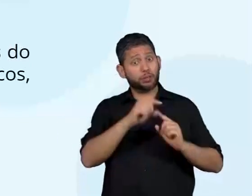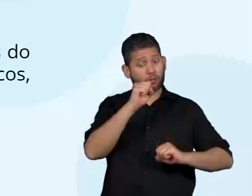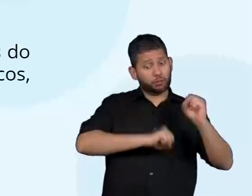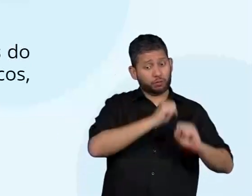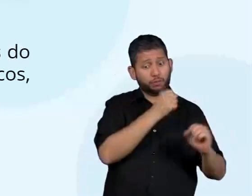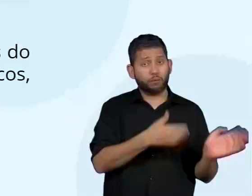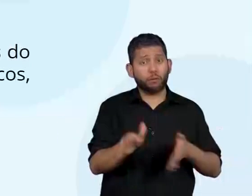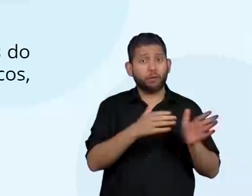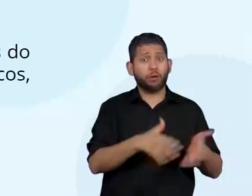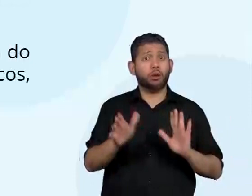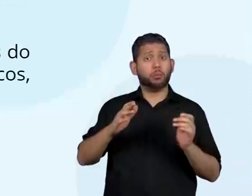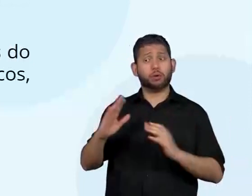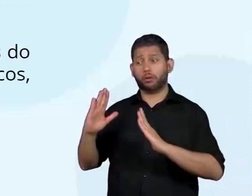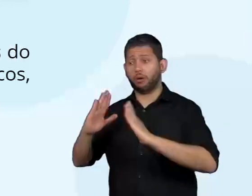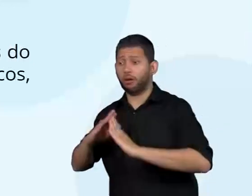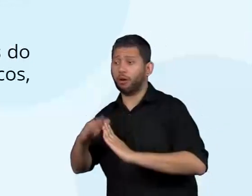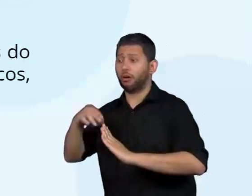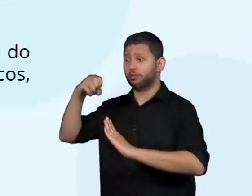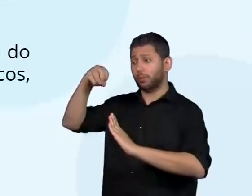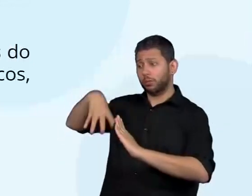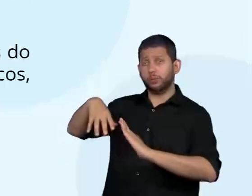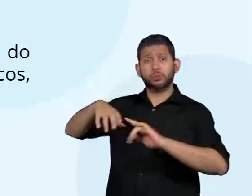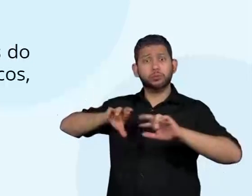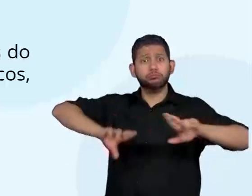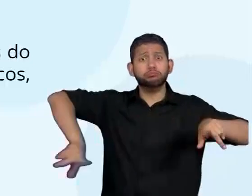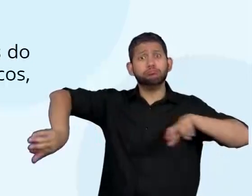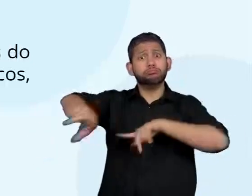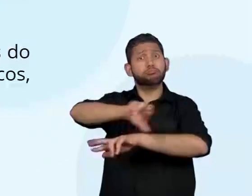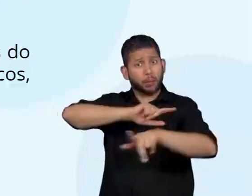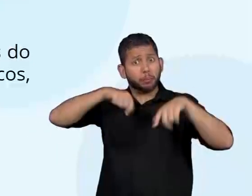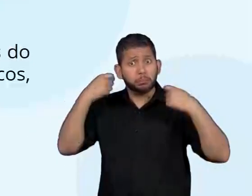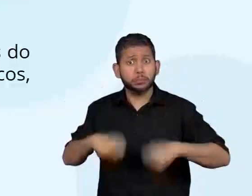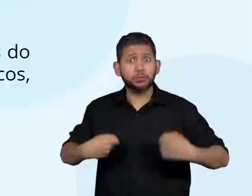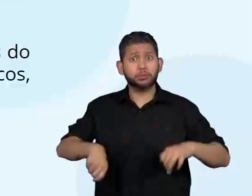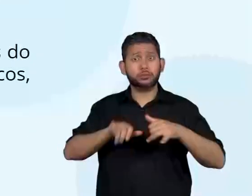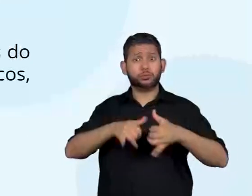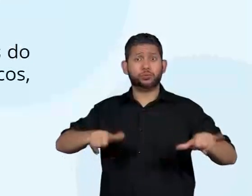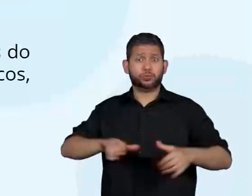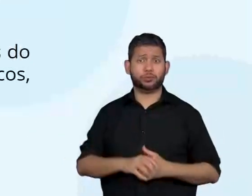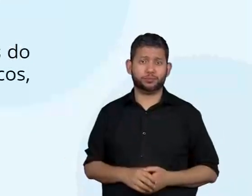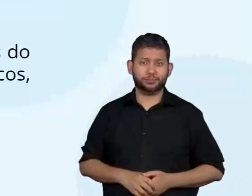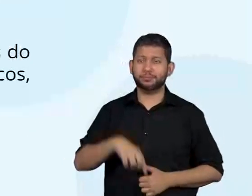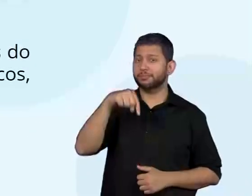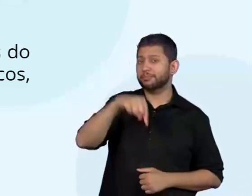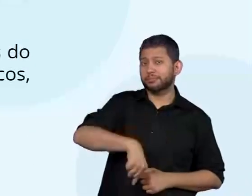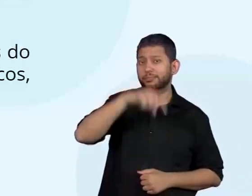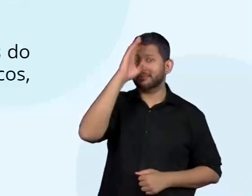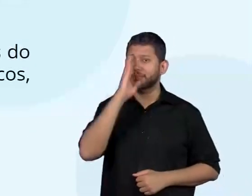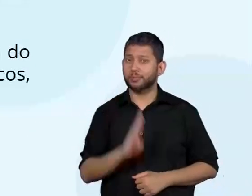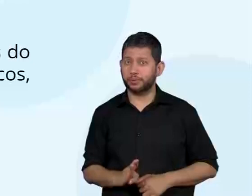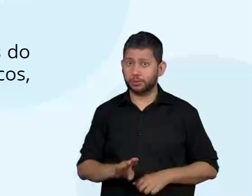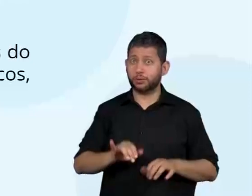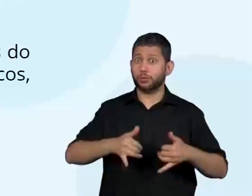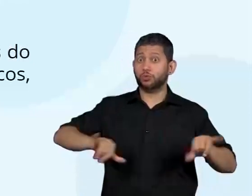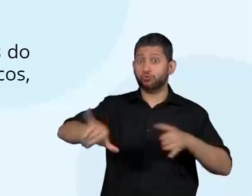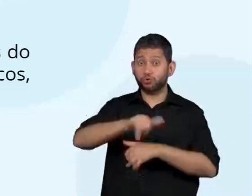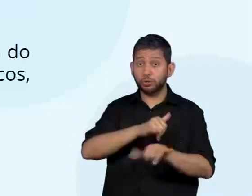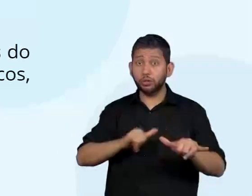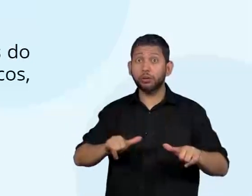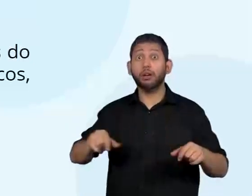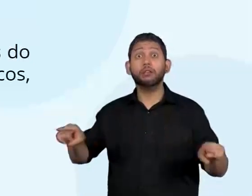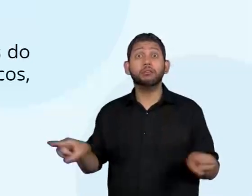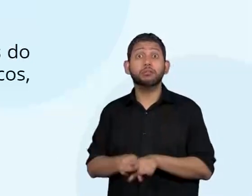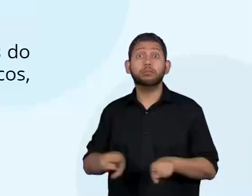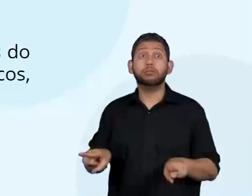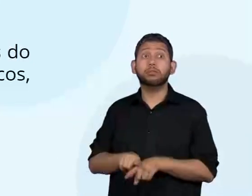nossos estoques de energia. A matriz energética brasileira é composta por